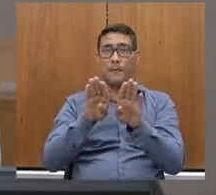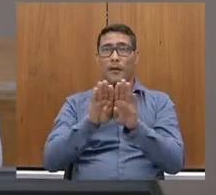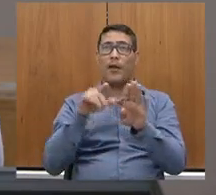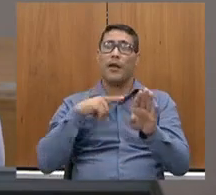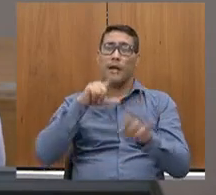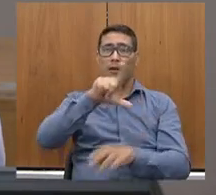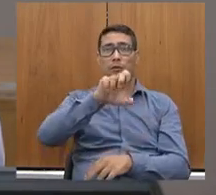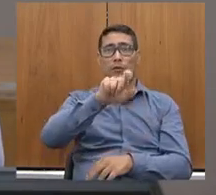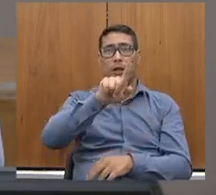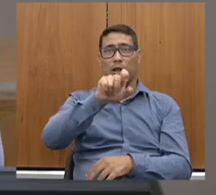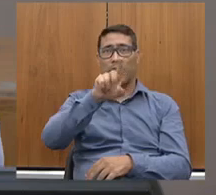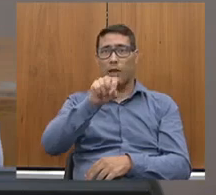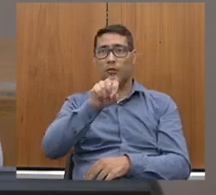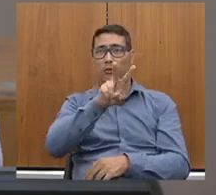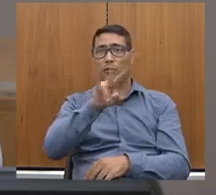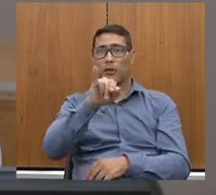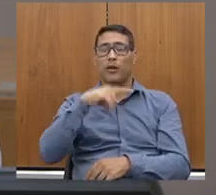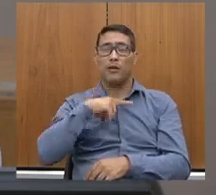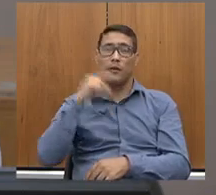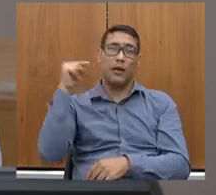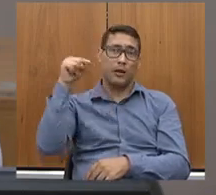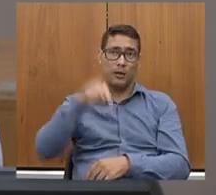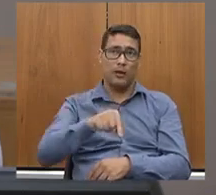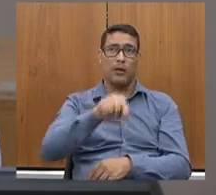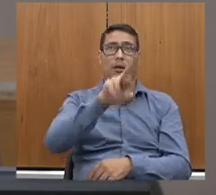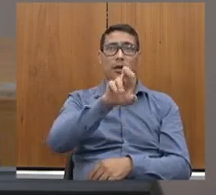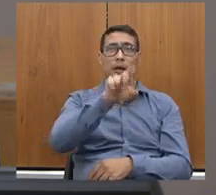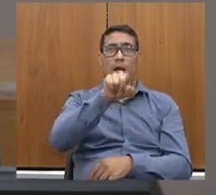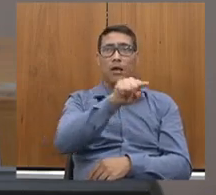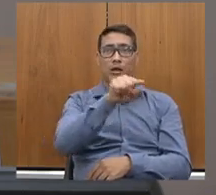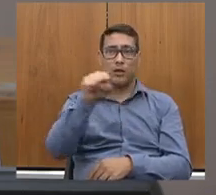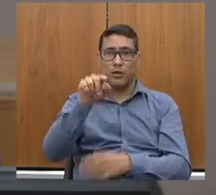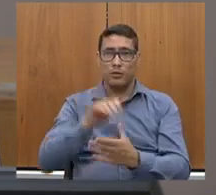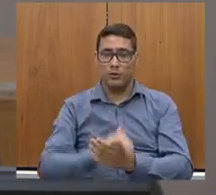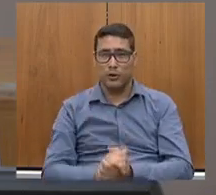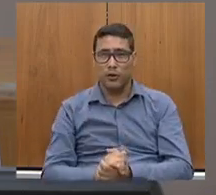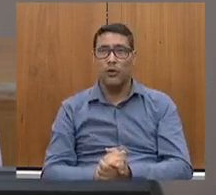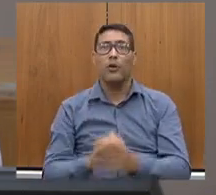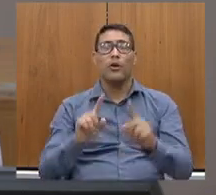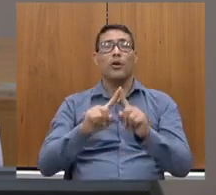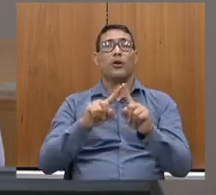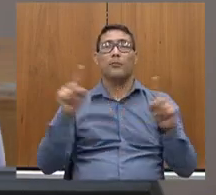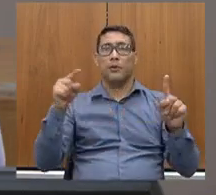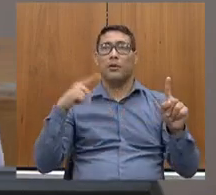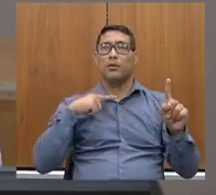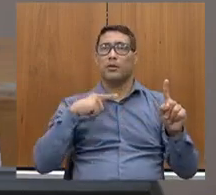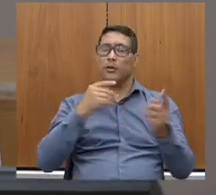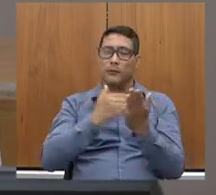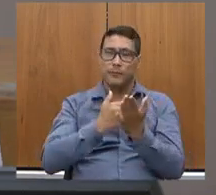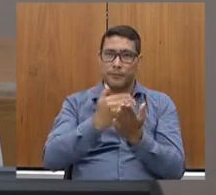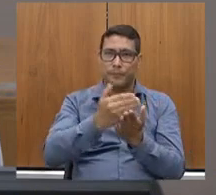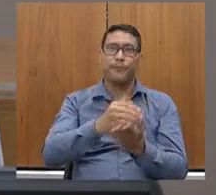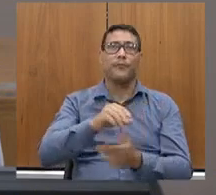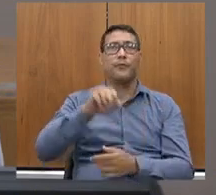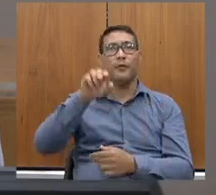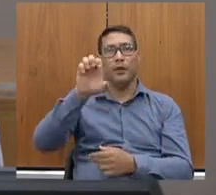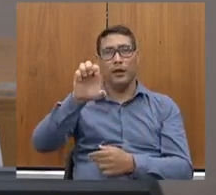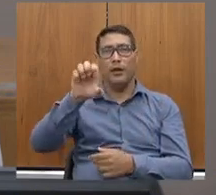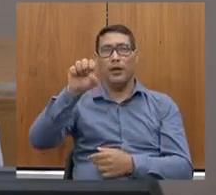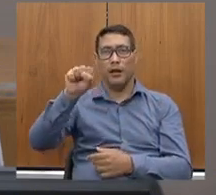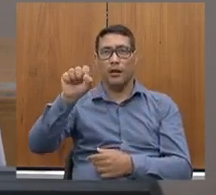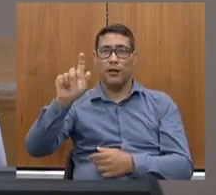legado que vai sendo deixado para a região. Estamos falando aqui também do programa de parques, então, em linha do ESG,